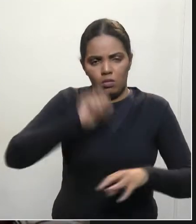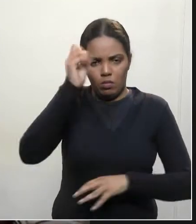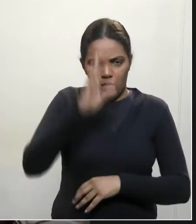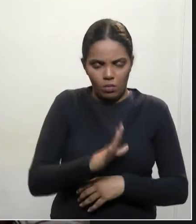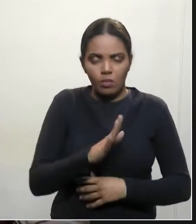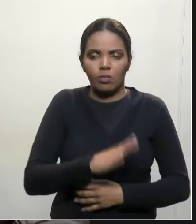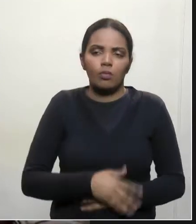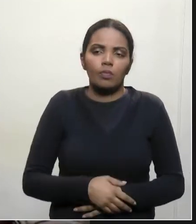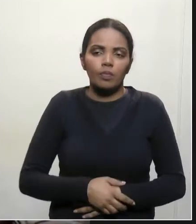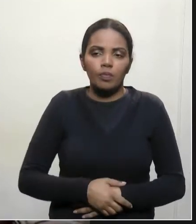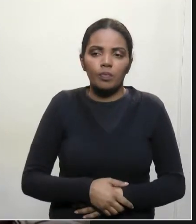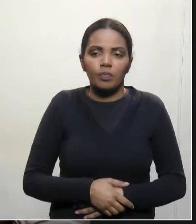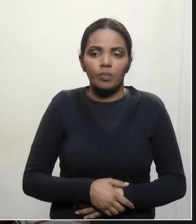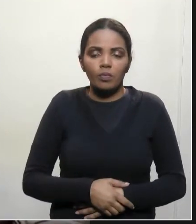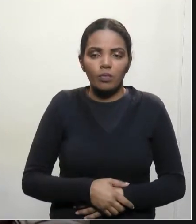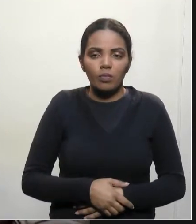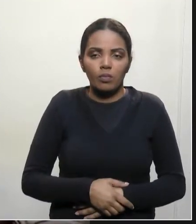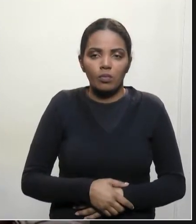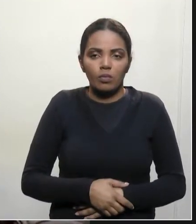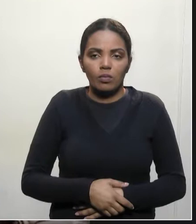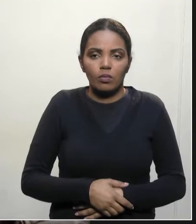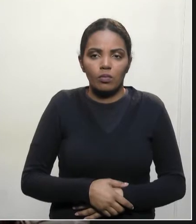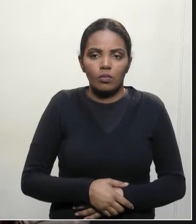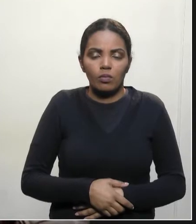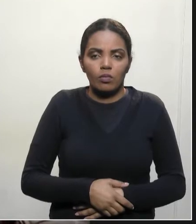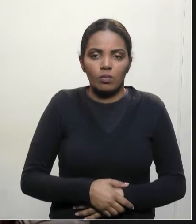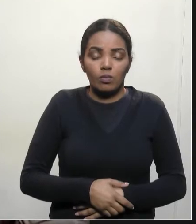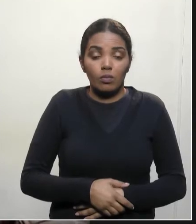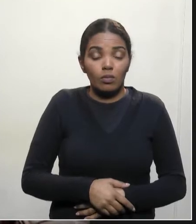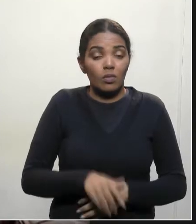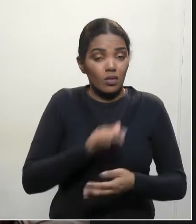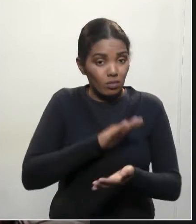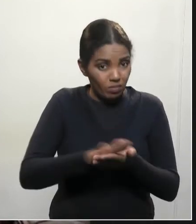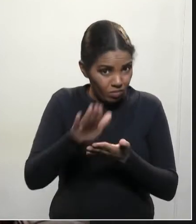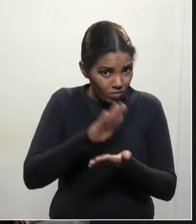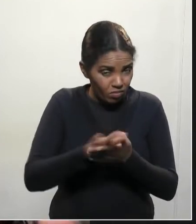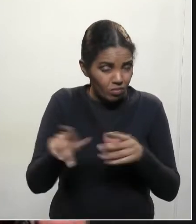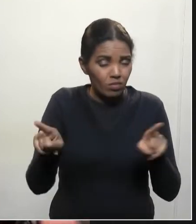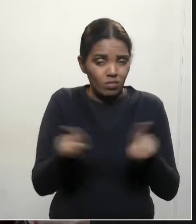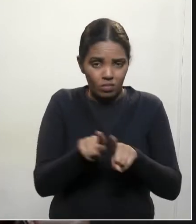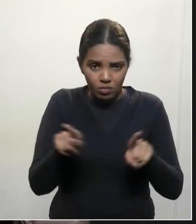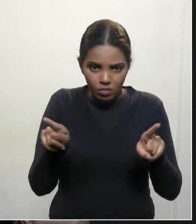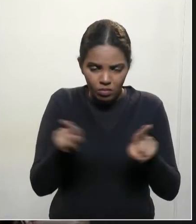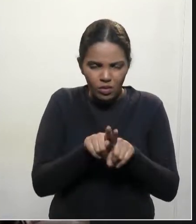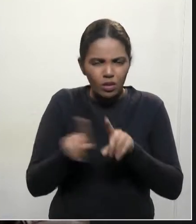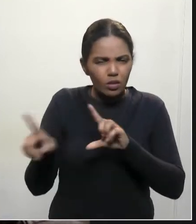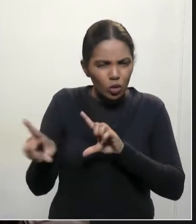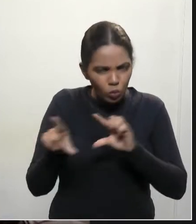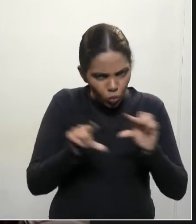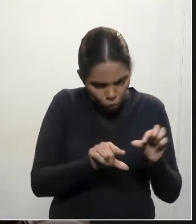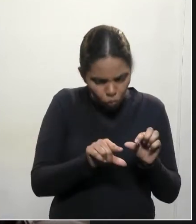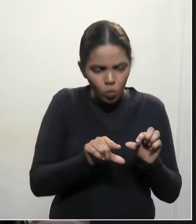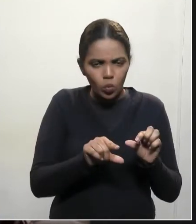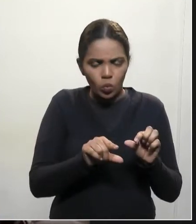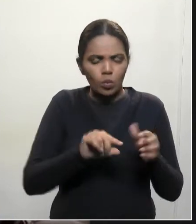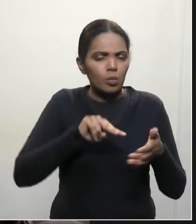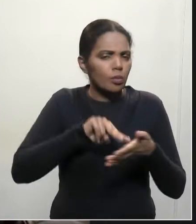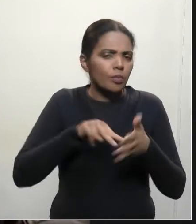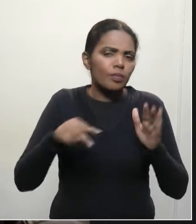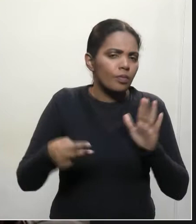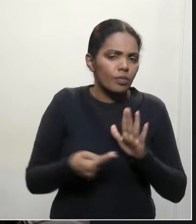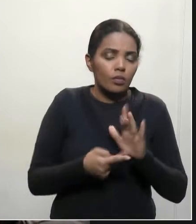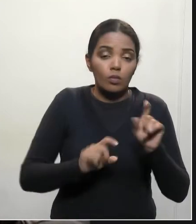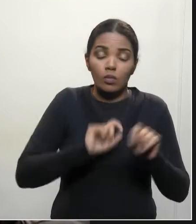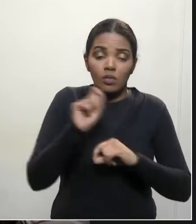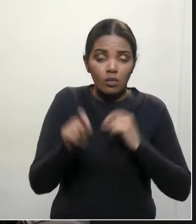essas despesas também, essa redução, são despesas não